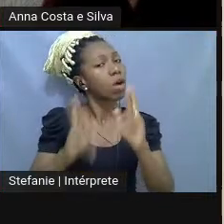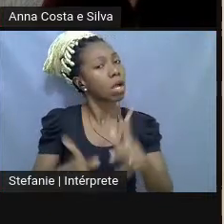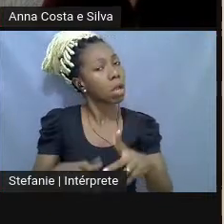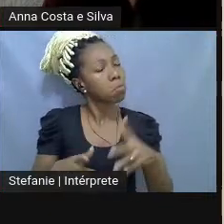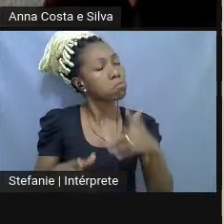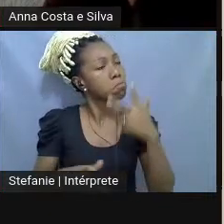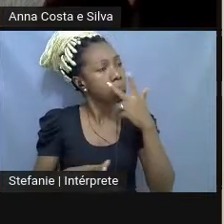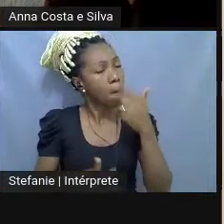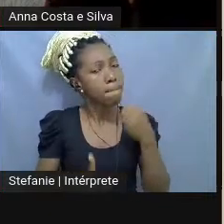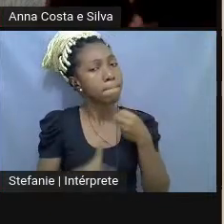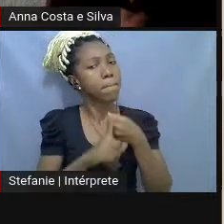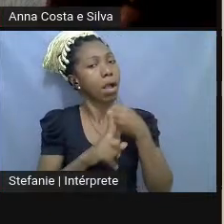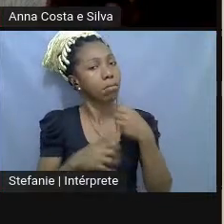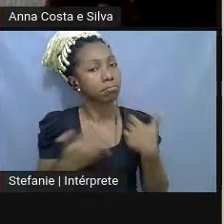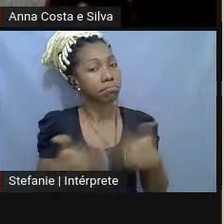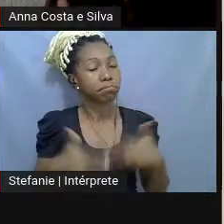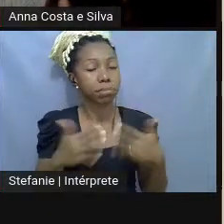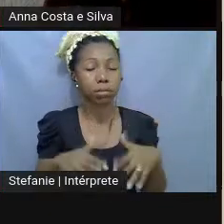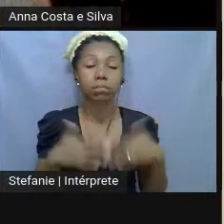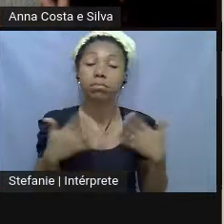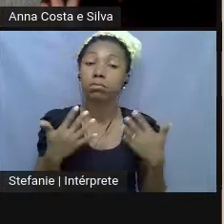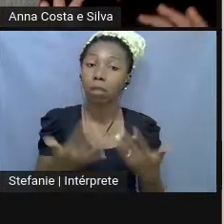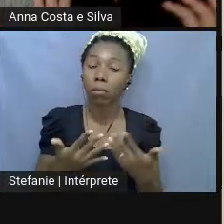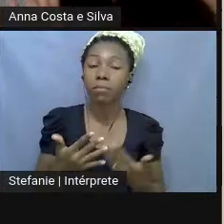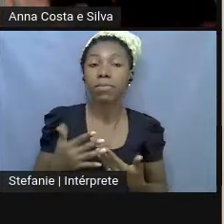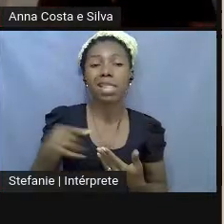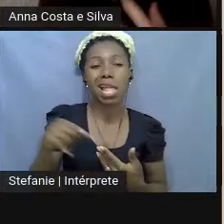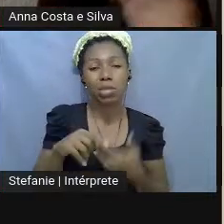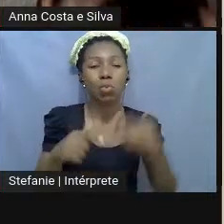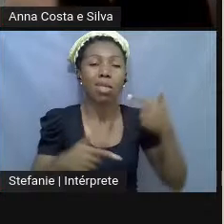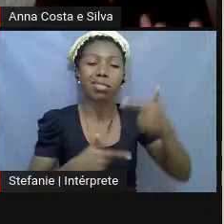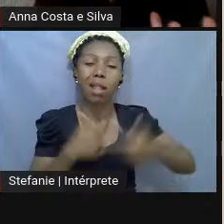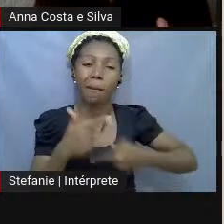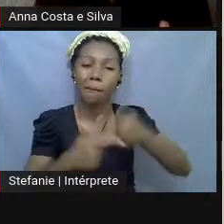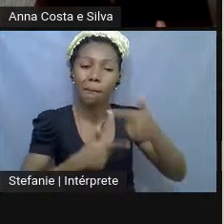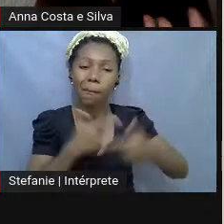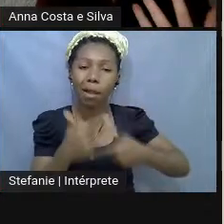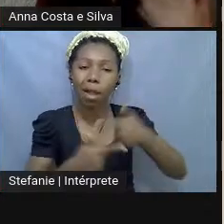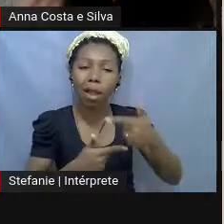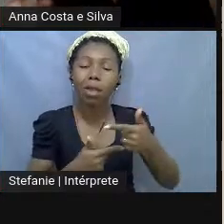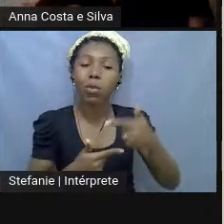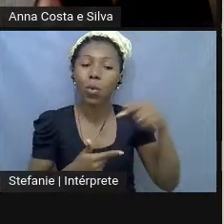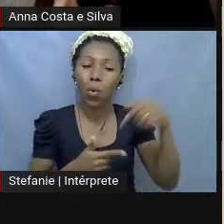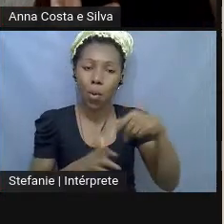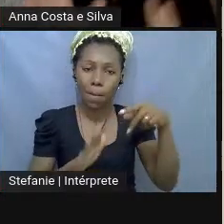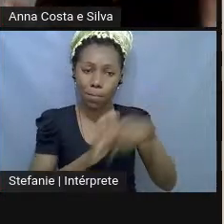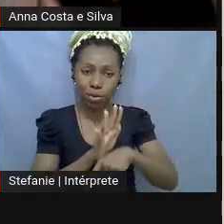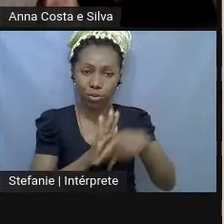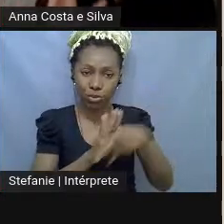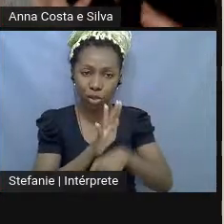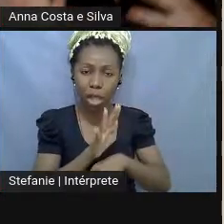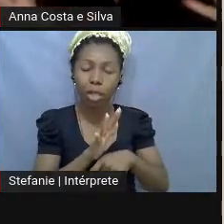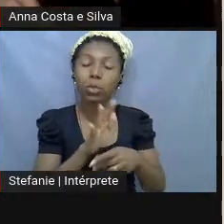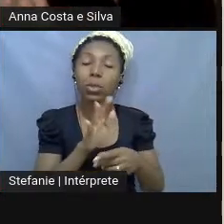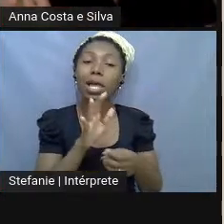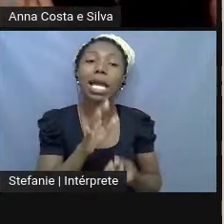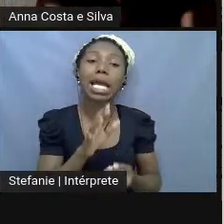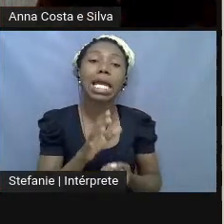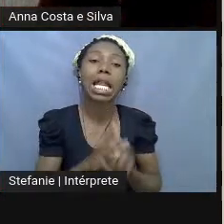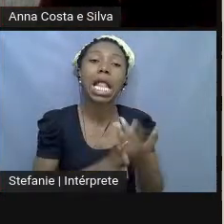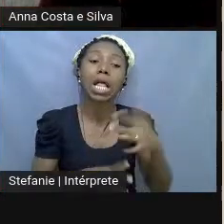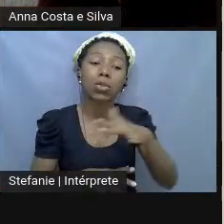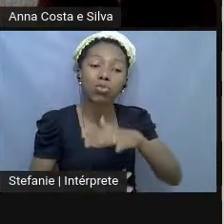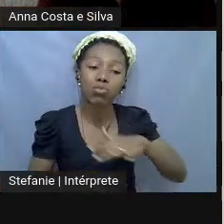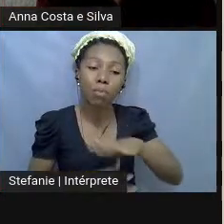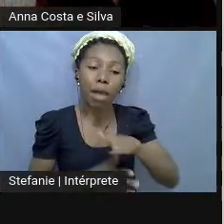Então... É... Essa coisa do trabalho abriu uns espaços dentro da vida, dentro do cotidiano,